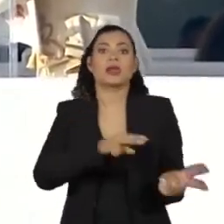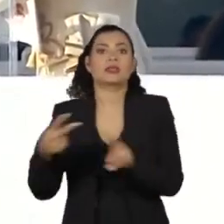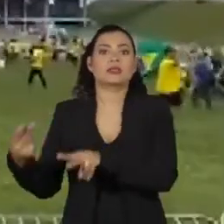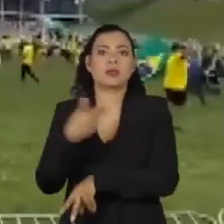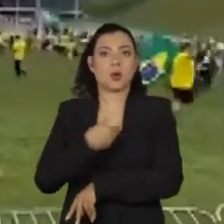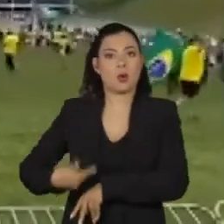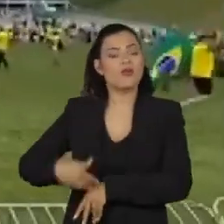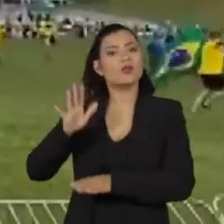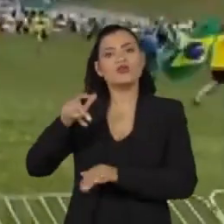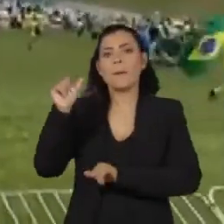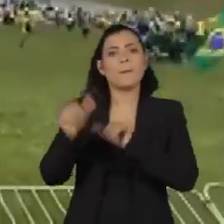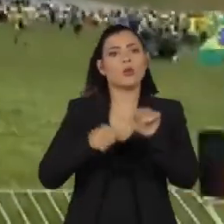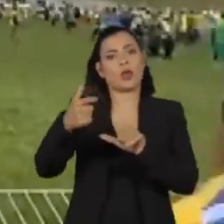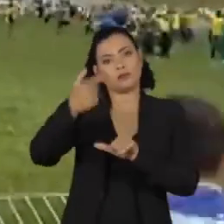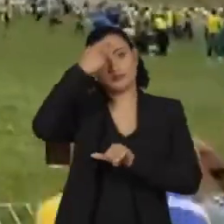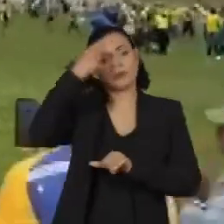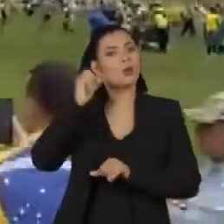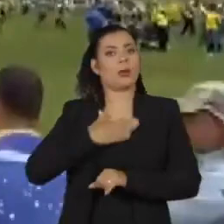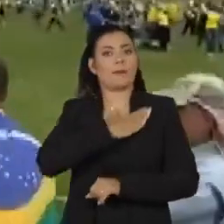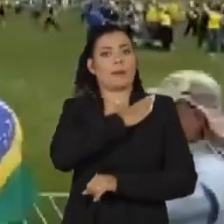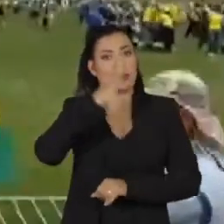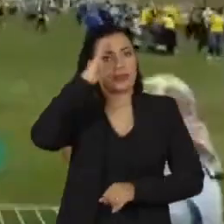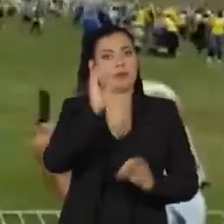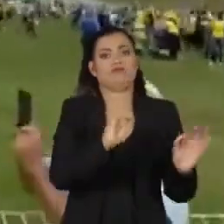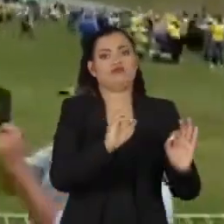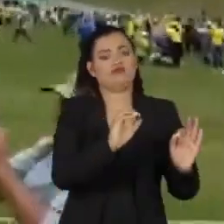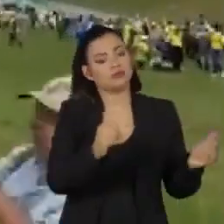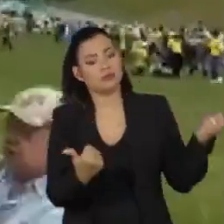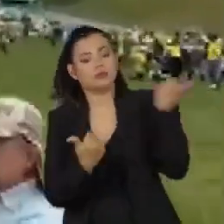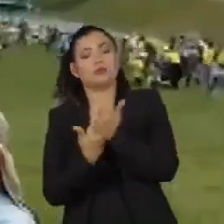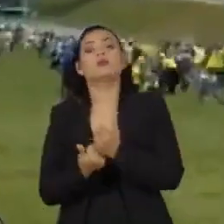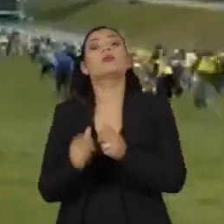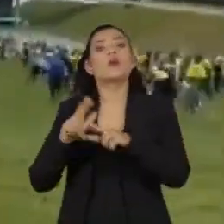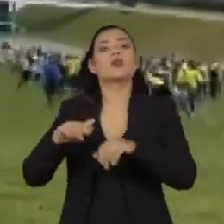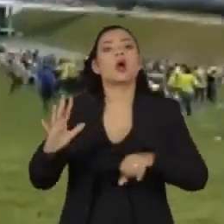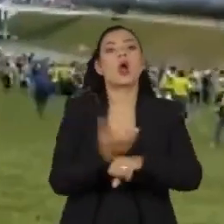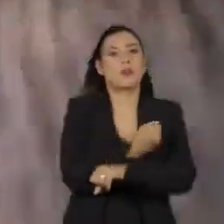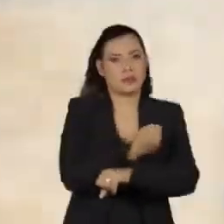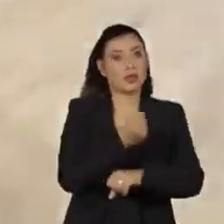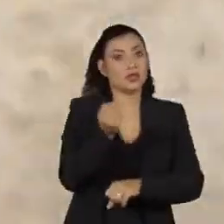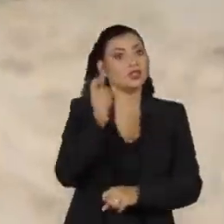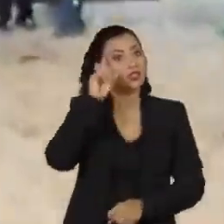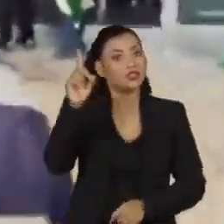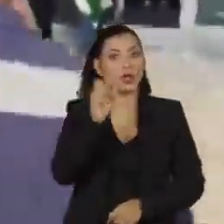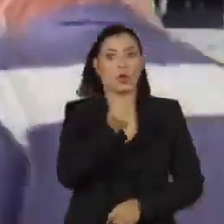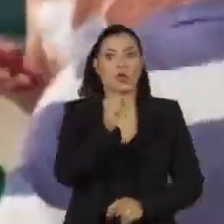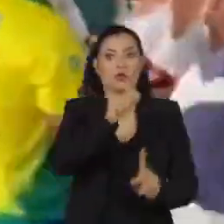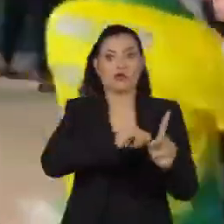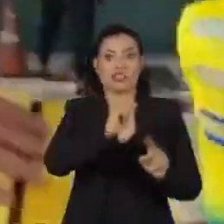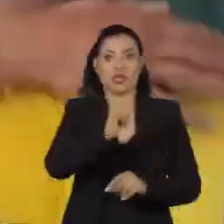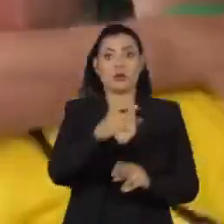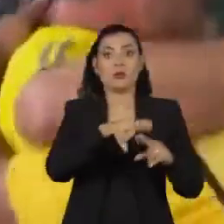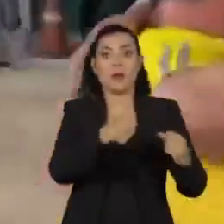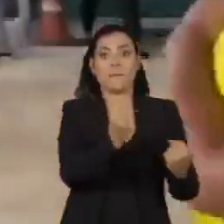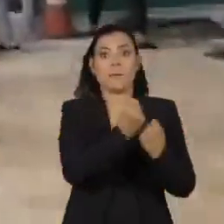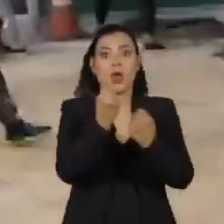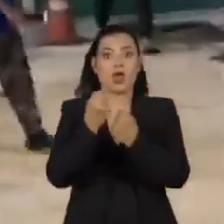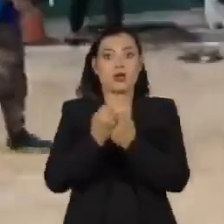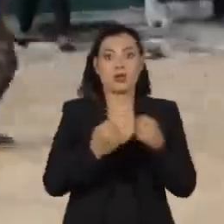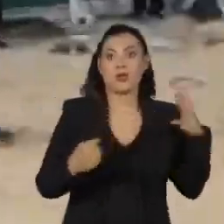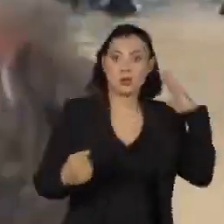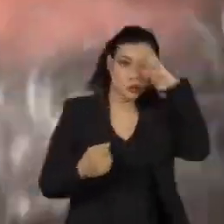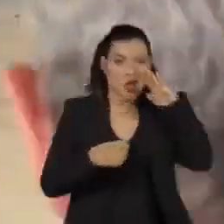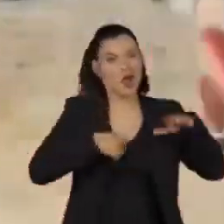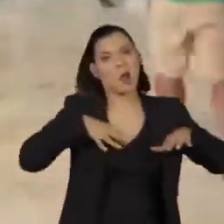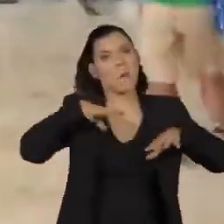do governo e ganhou força após os ataques golpistas de 8 de janeiro, quando apoiadores do ex-presidente Jair Bolsonaro invadiram o